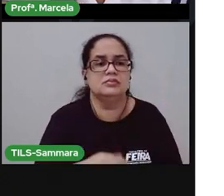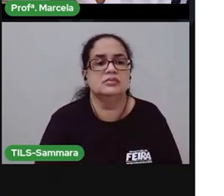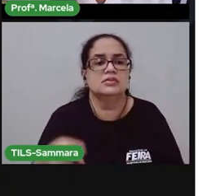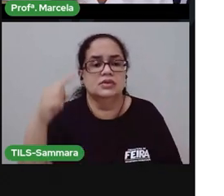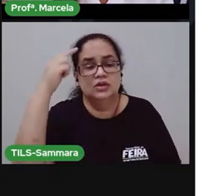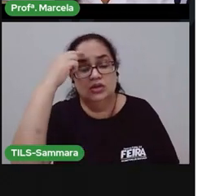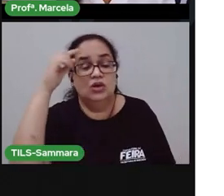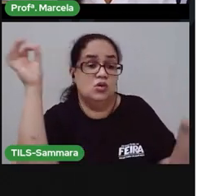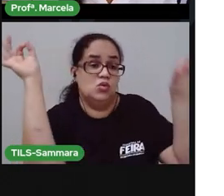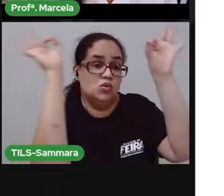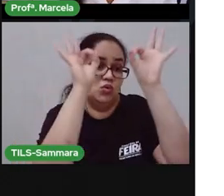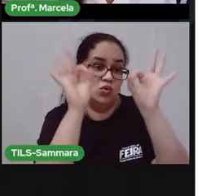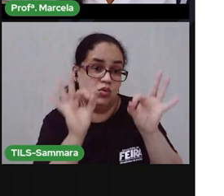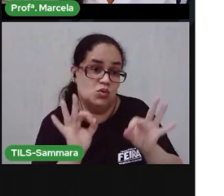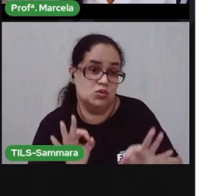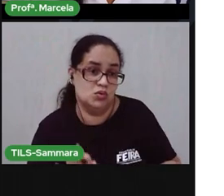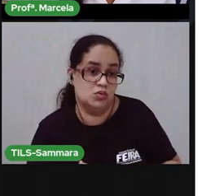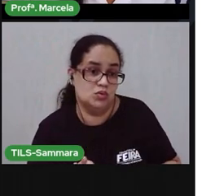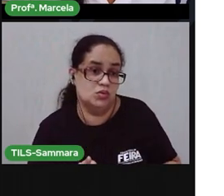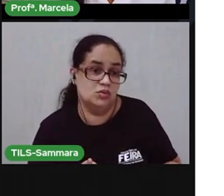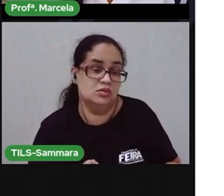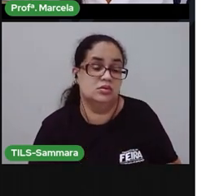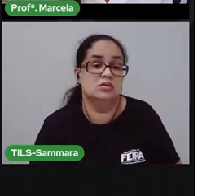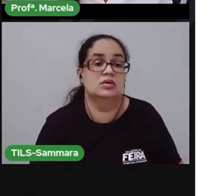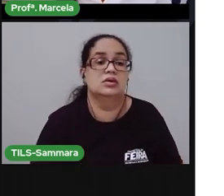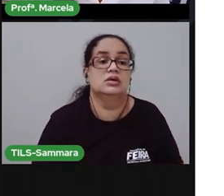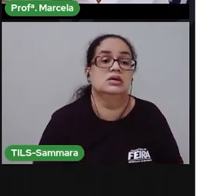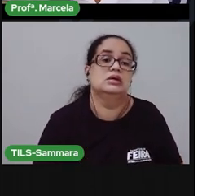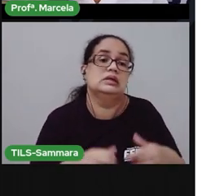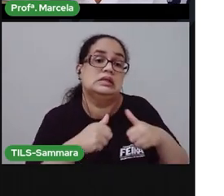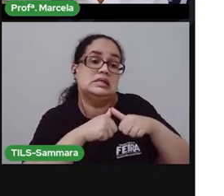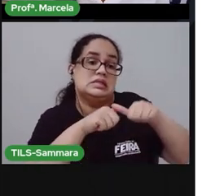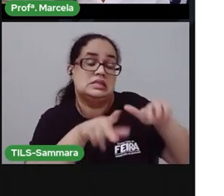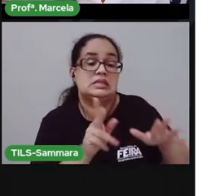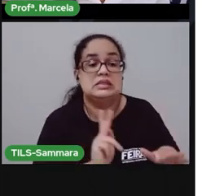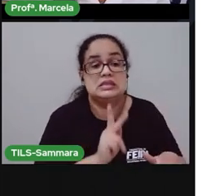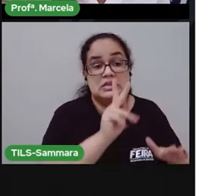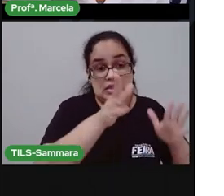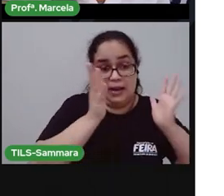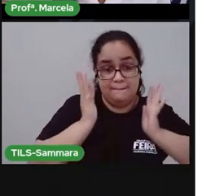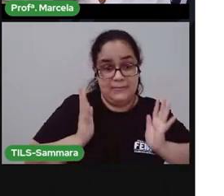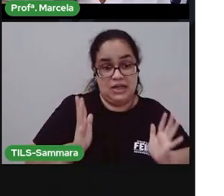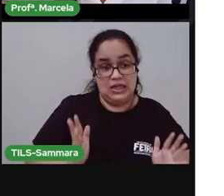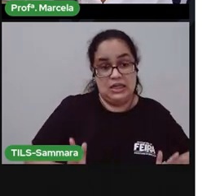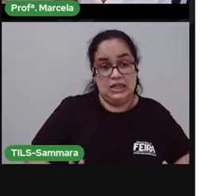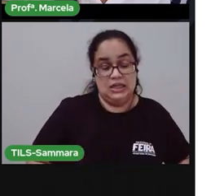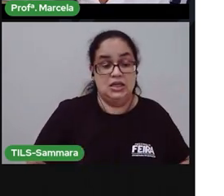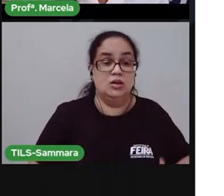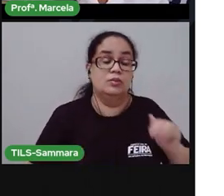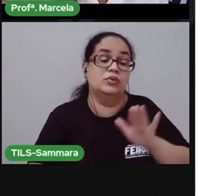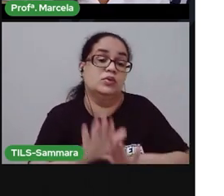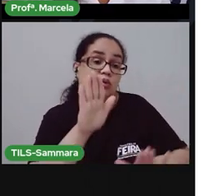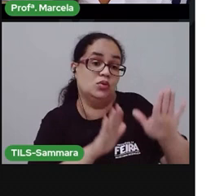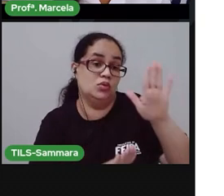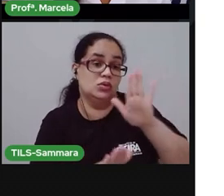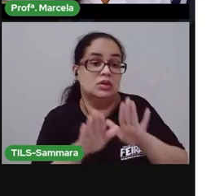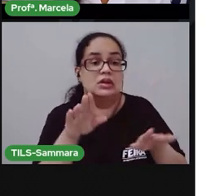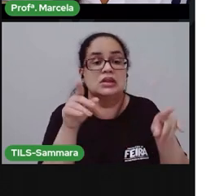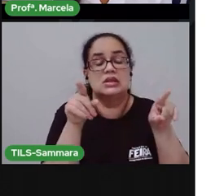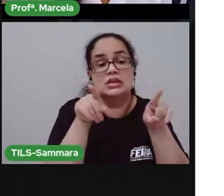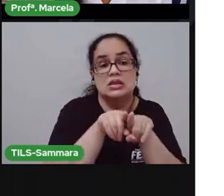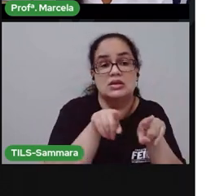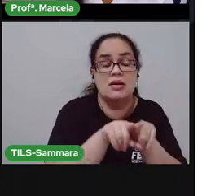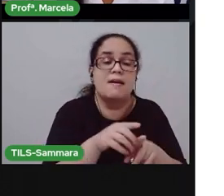organização desse espaço, deixando ele sempre limpo, bem cuidado, e também no bem-estar